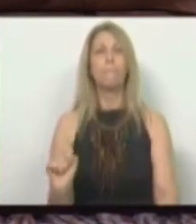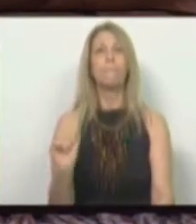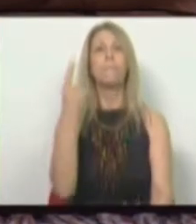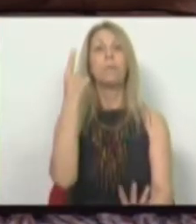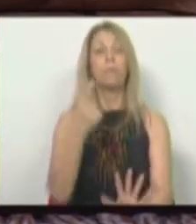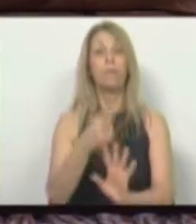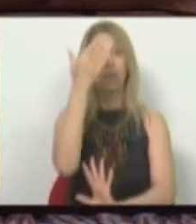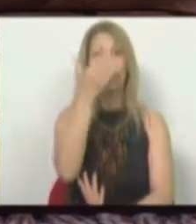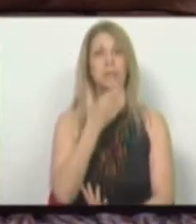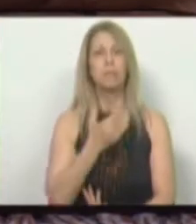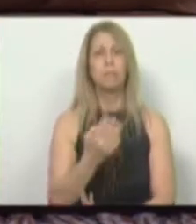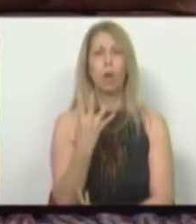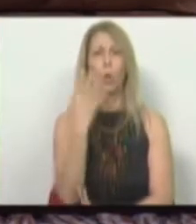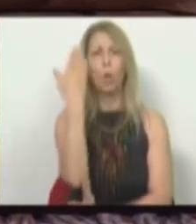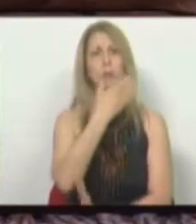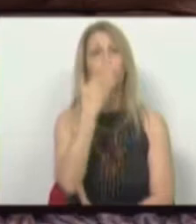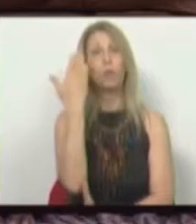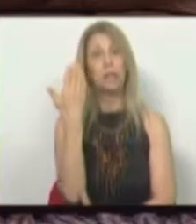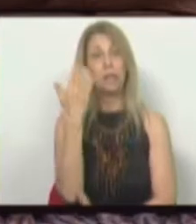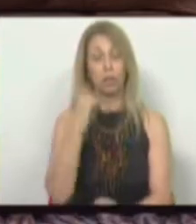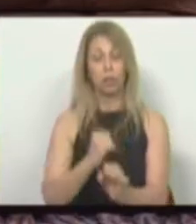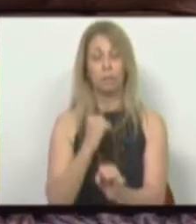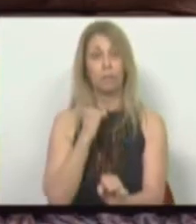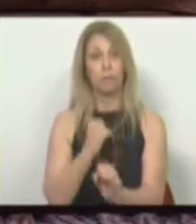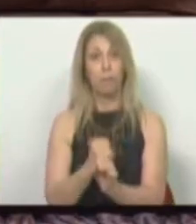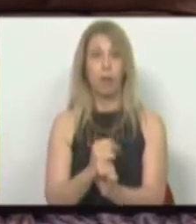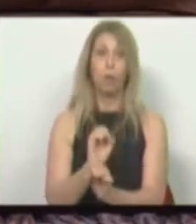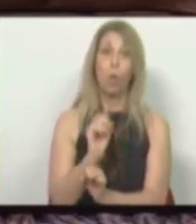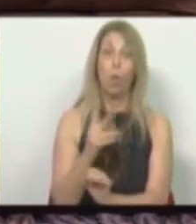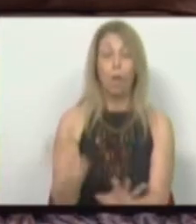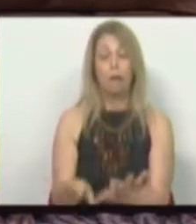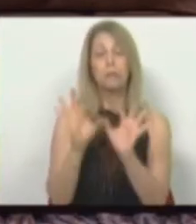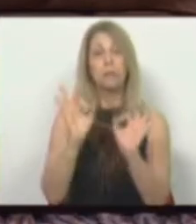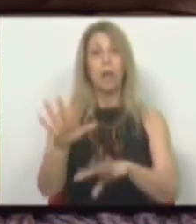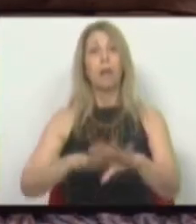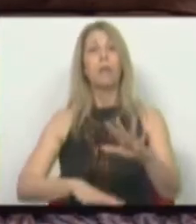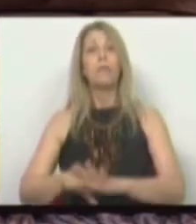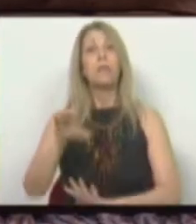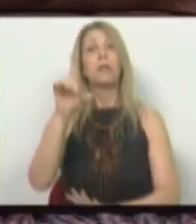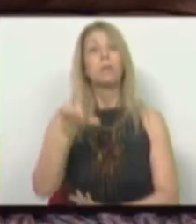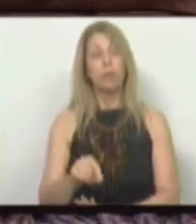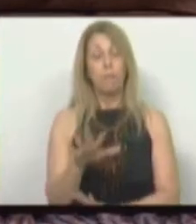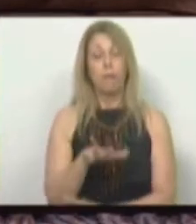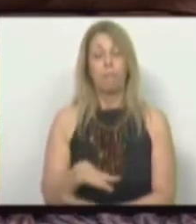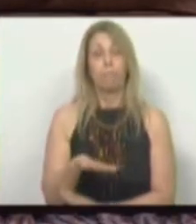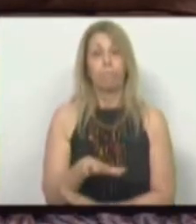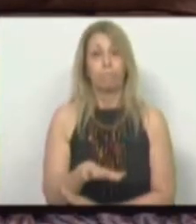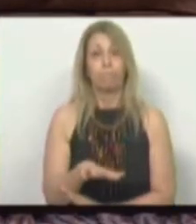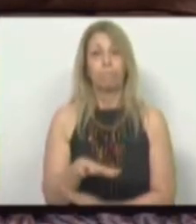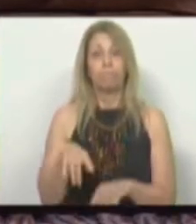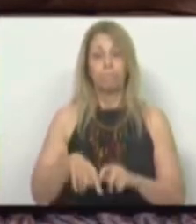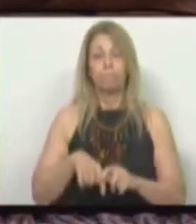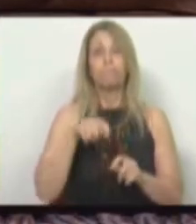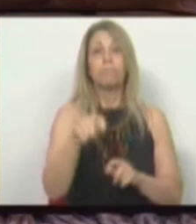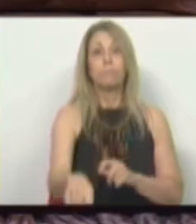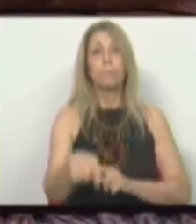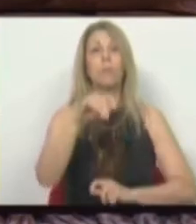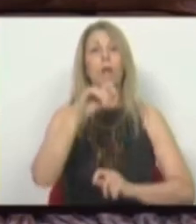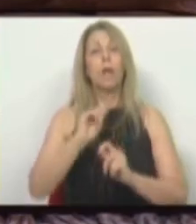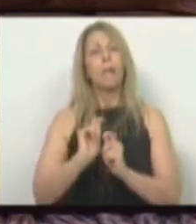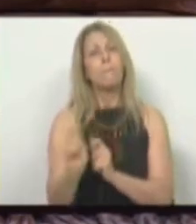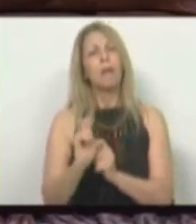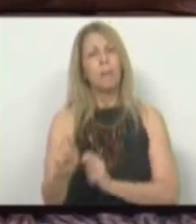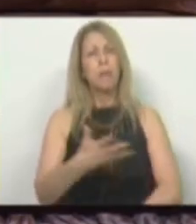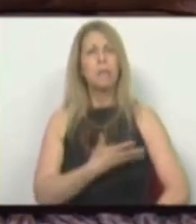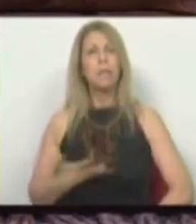de quatro dias de trabalho ou como fizemos também no âmbito do alargamento do subsídio de desemprego às